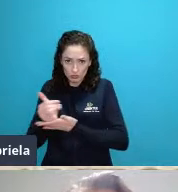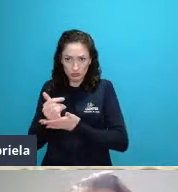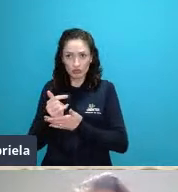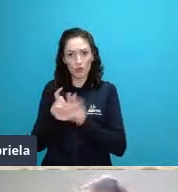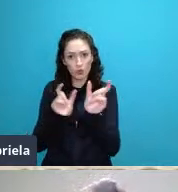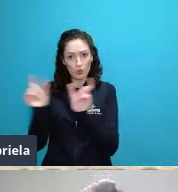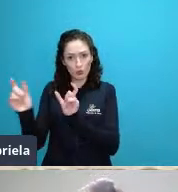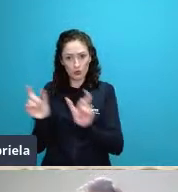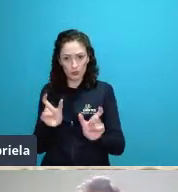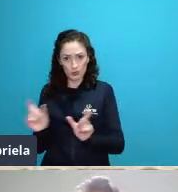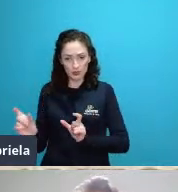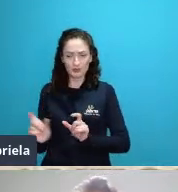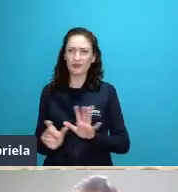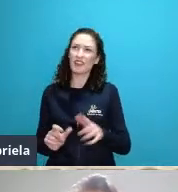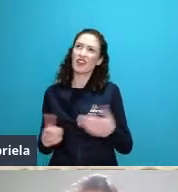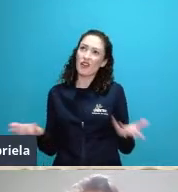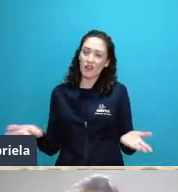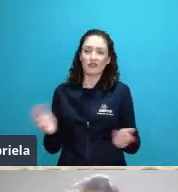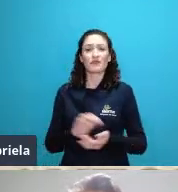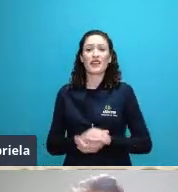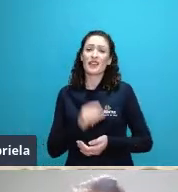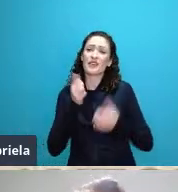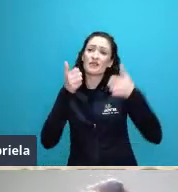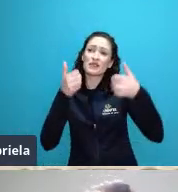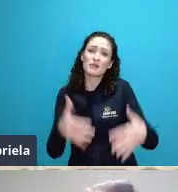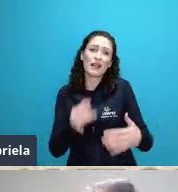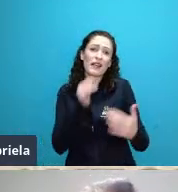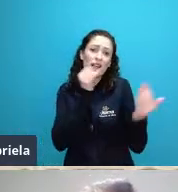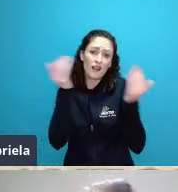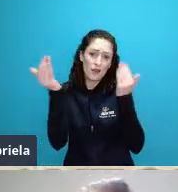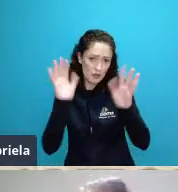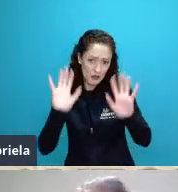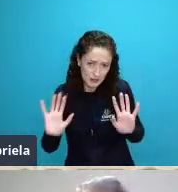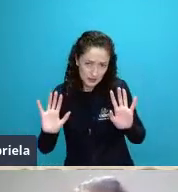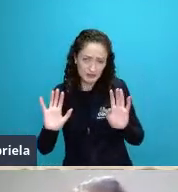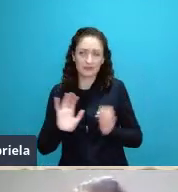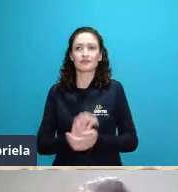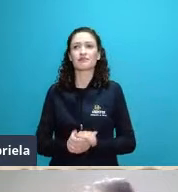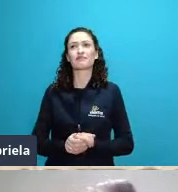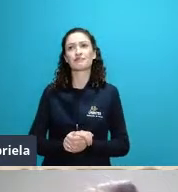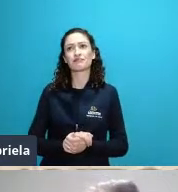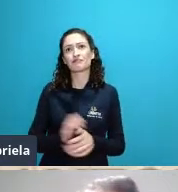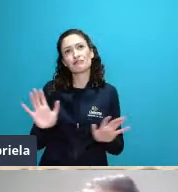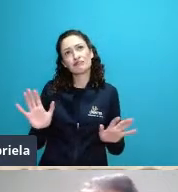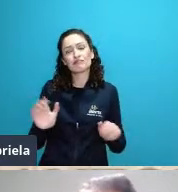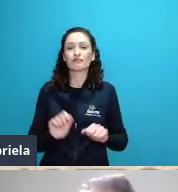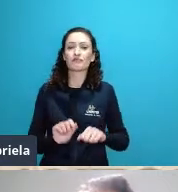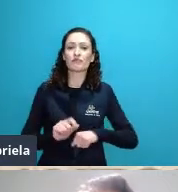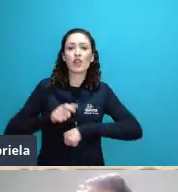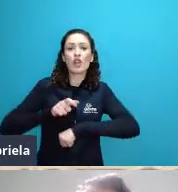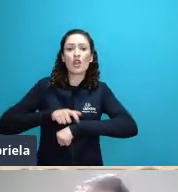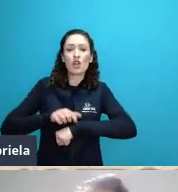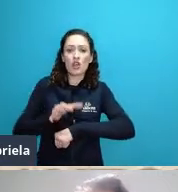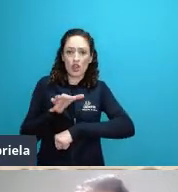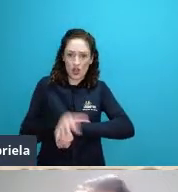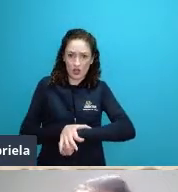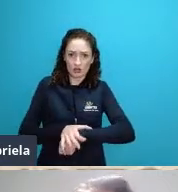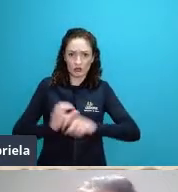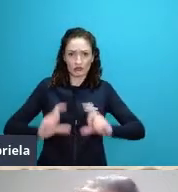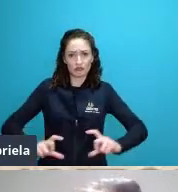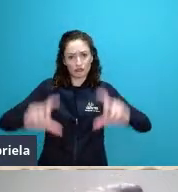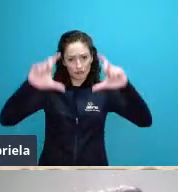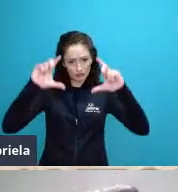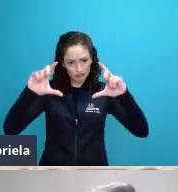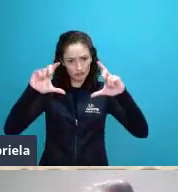vou tentar contextualizar com a biologia daqui a pouco vamos imaginar um relógio um relógio ele é um todo ele funciona como um todo